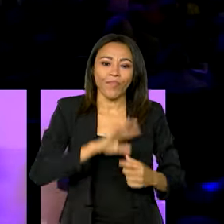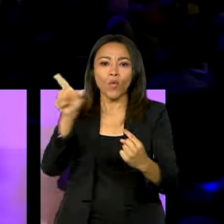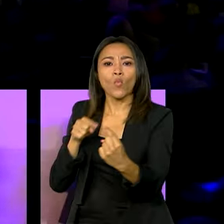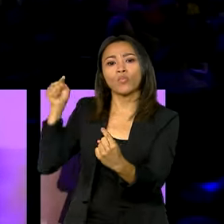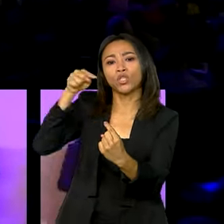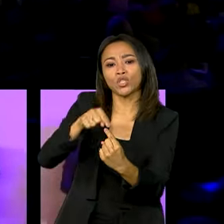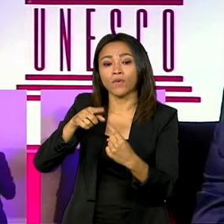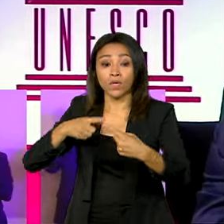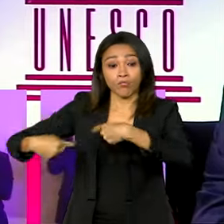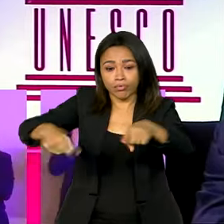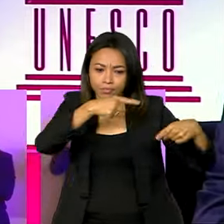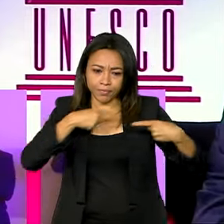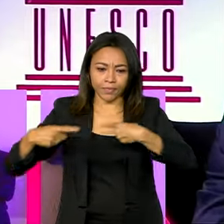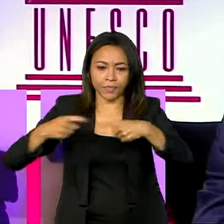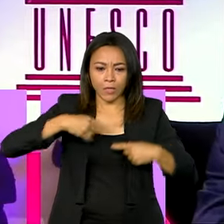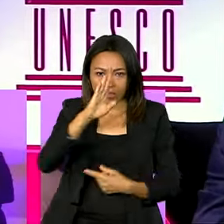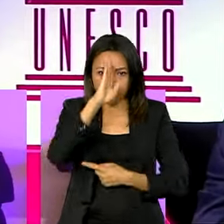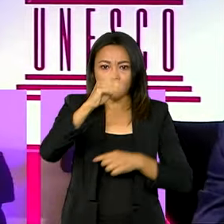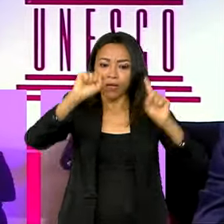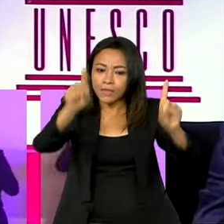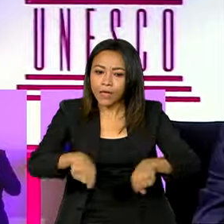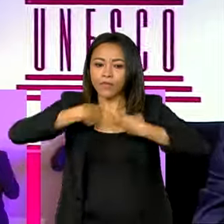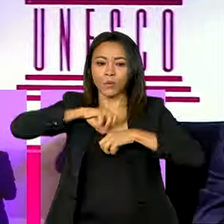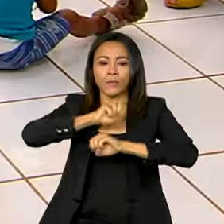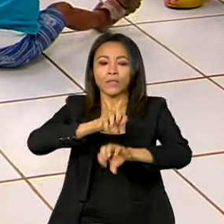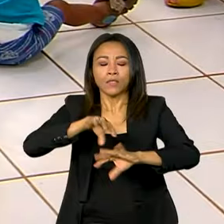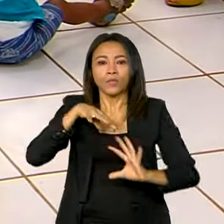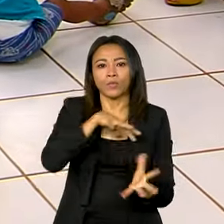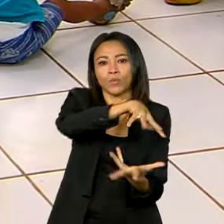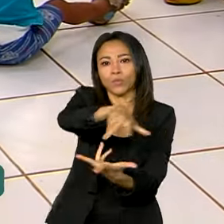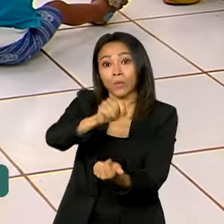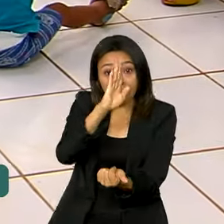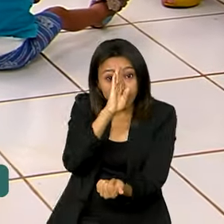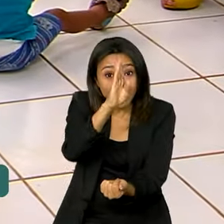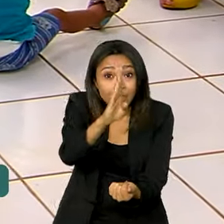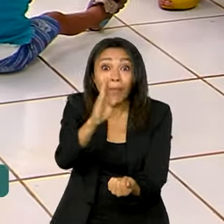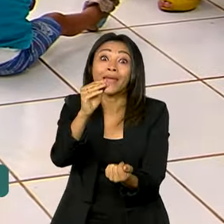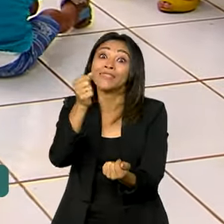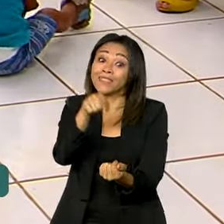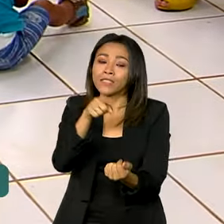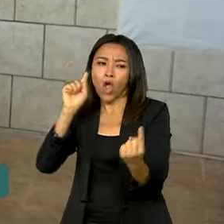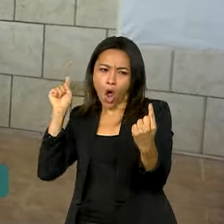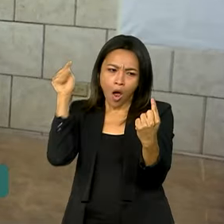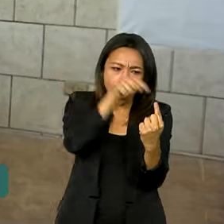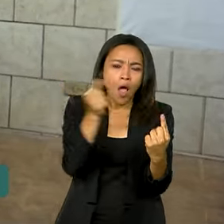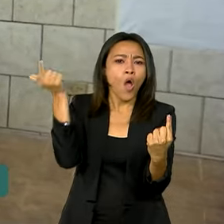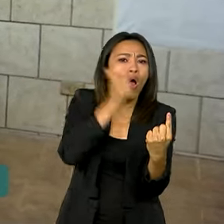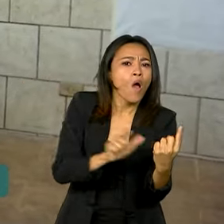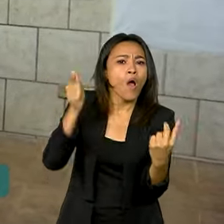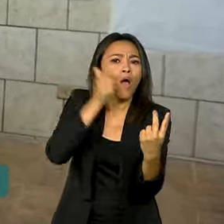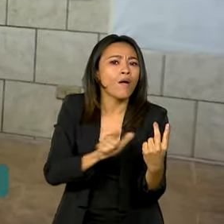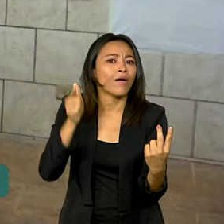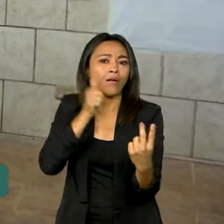é debater soluções para os principais desafios educacionais do mundo, e principalmente o progresso das metas do Objetivo